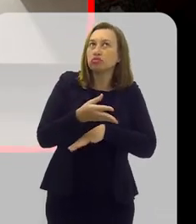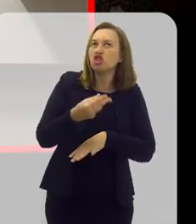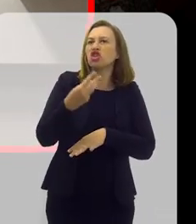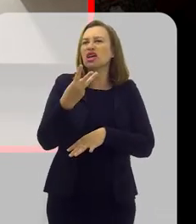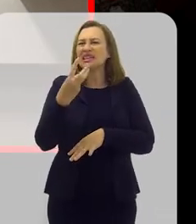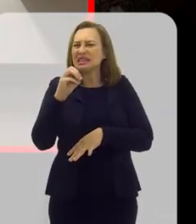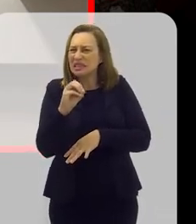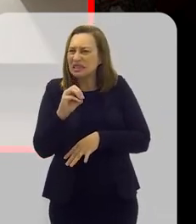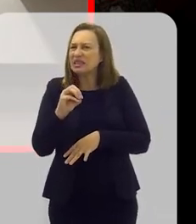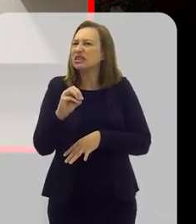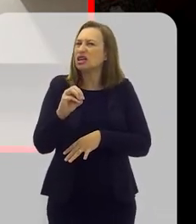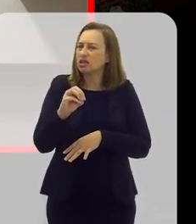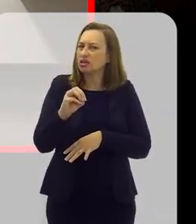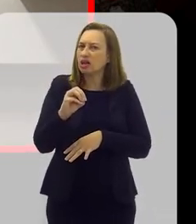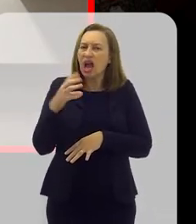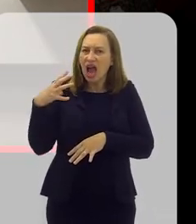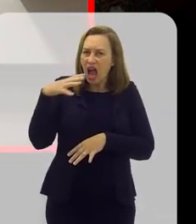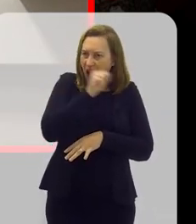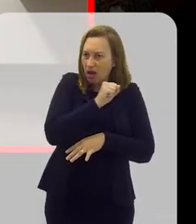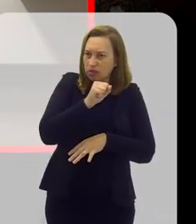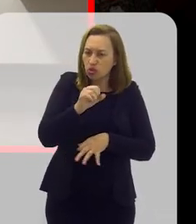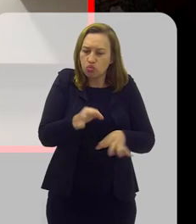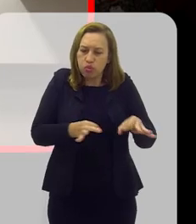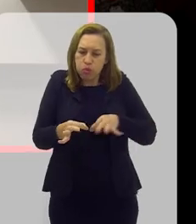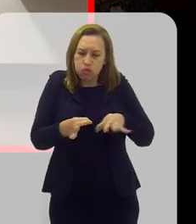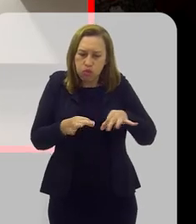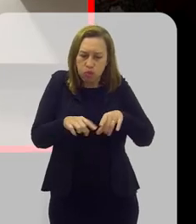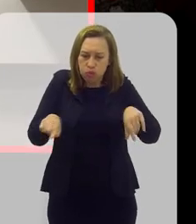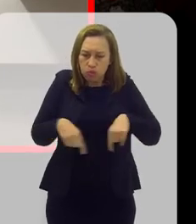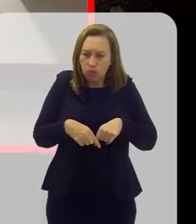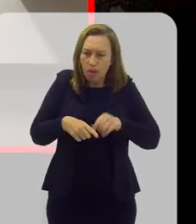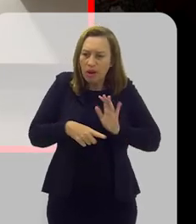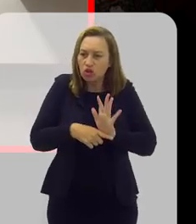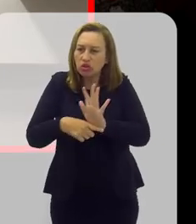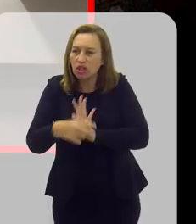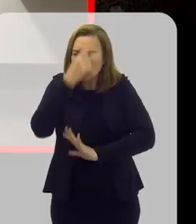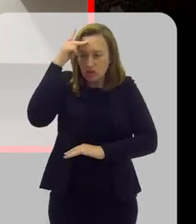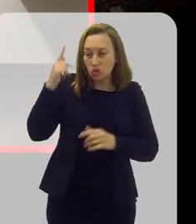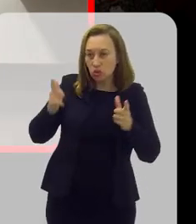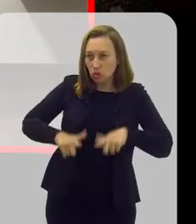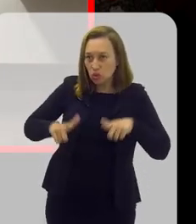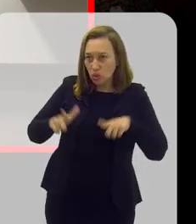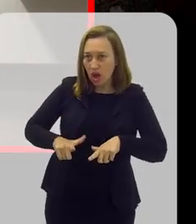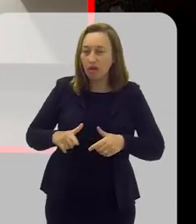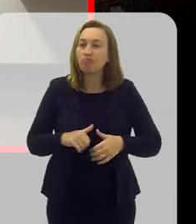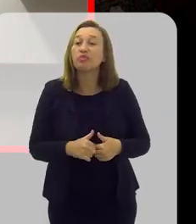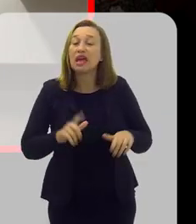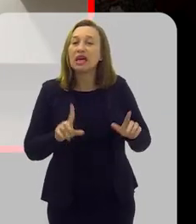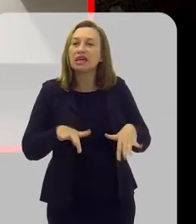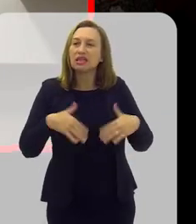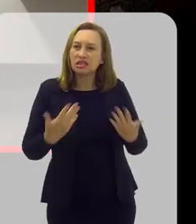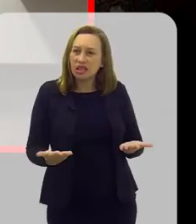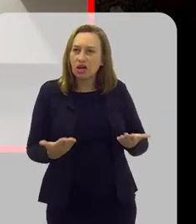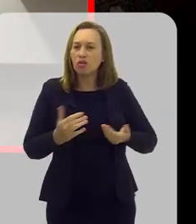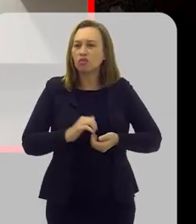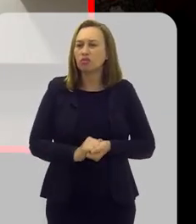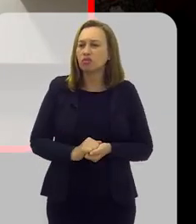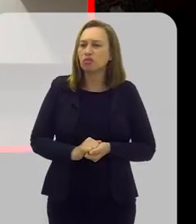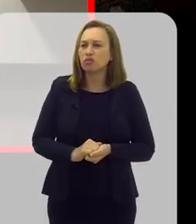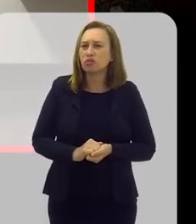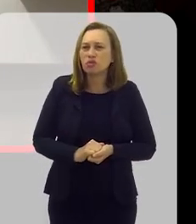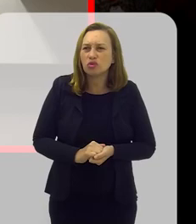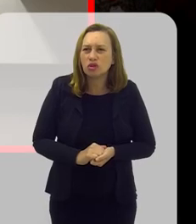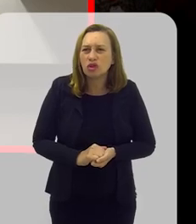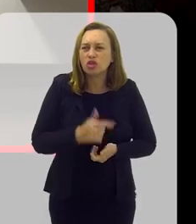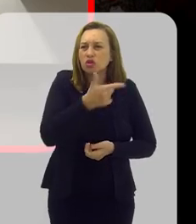consultórios de uma vez só para fazer atendimento dessas pessoas, né? Então, de pós-pandemia, né? De